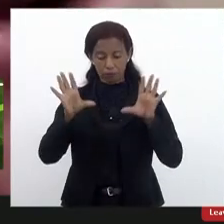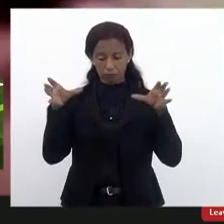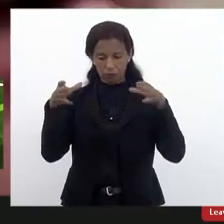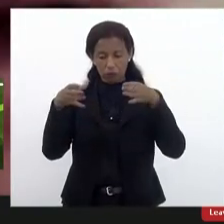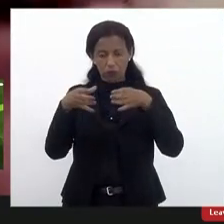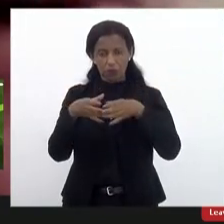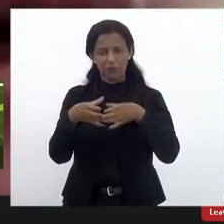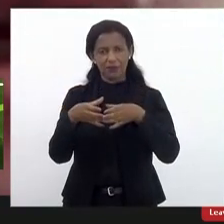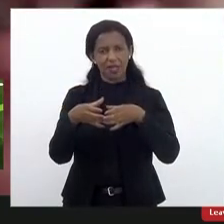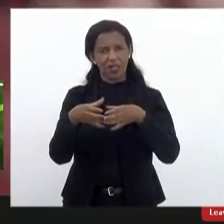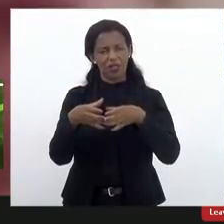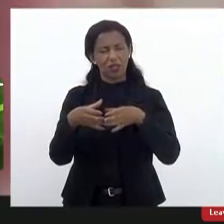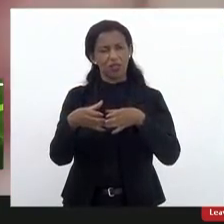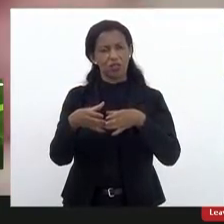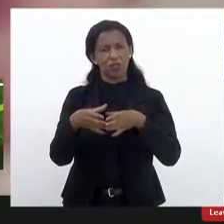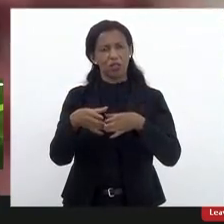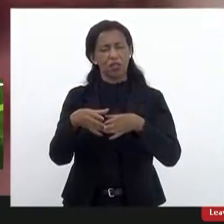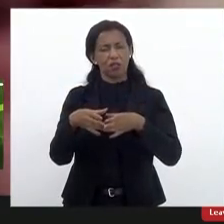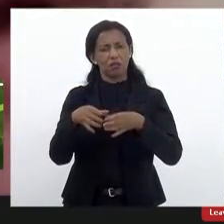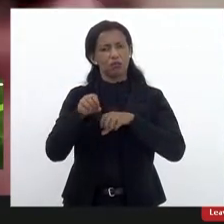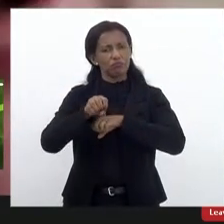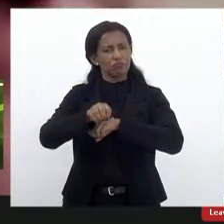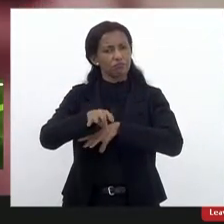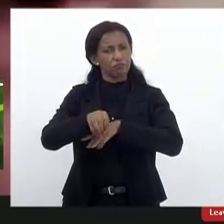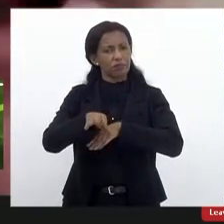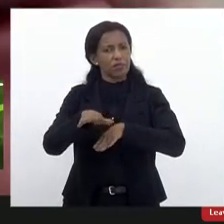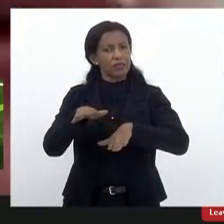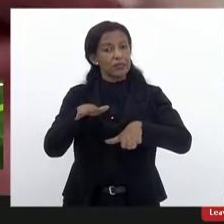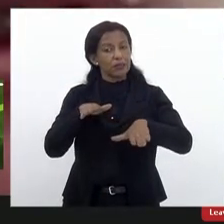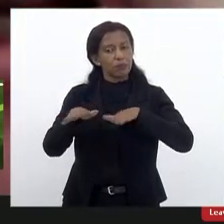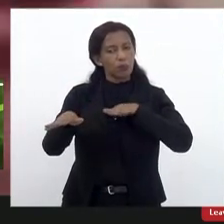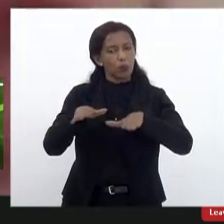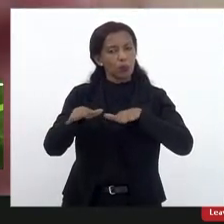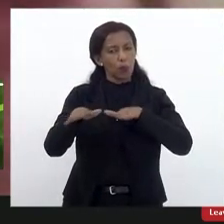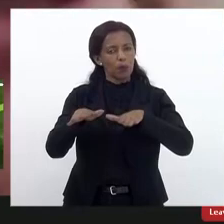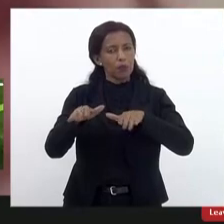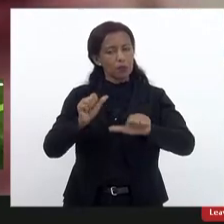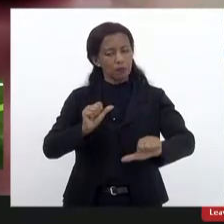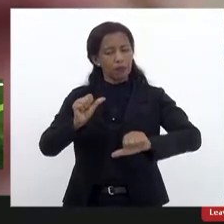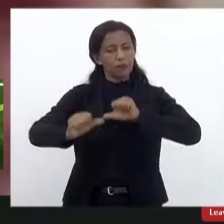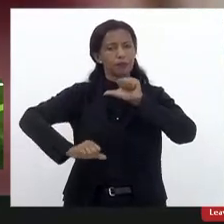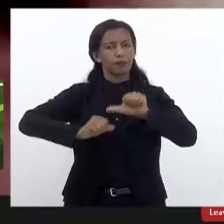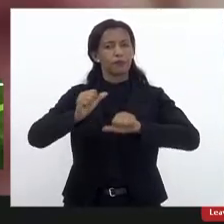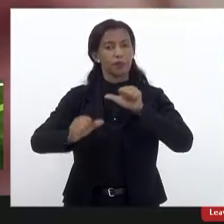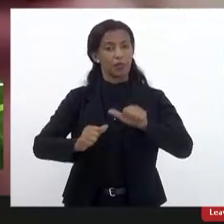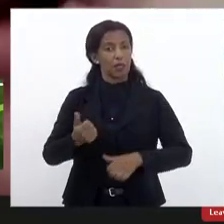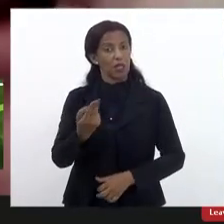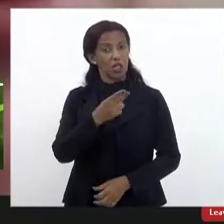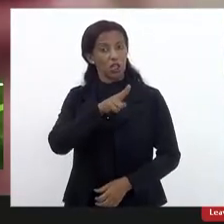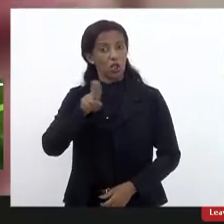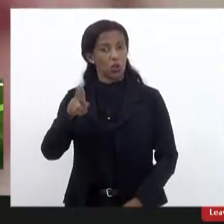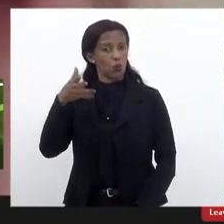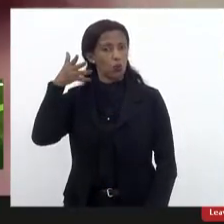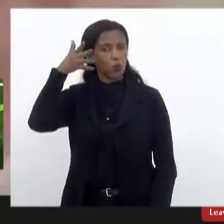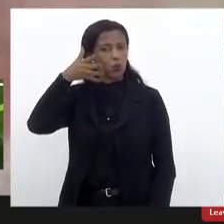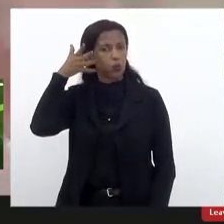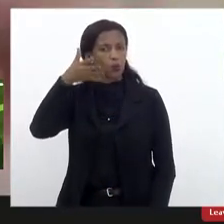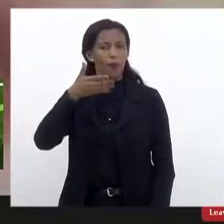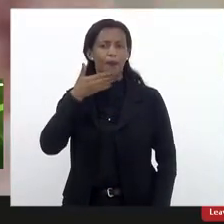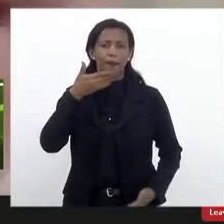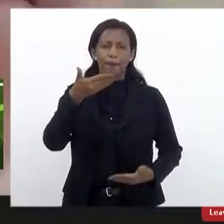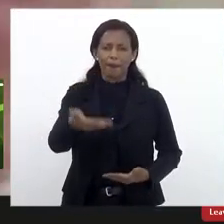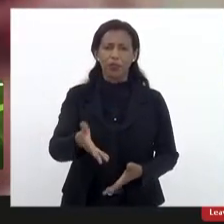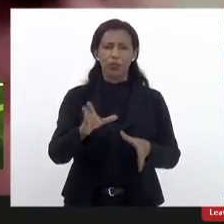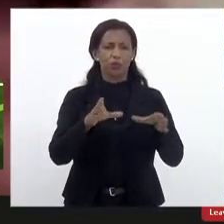educacional se mobiliza para este adiamento e, neste momento, em nome do Fórum, solicitamos ao